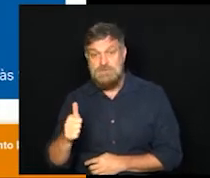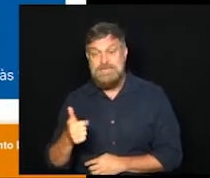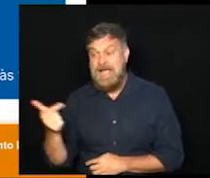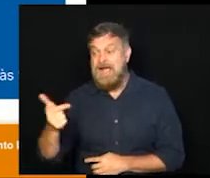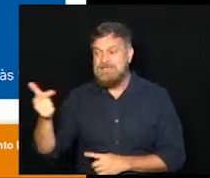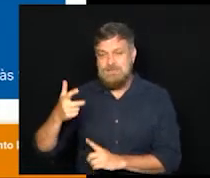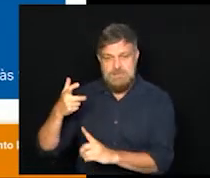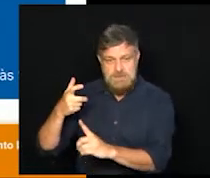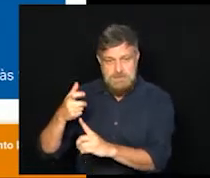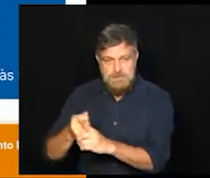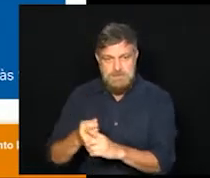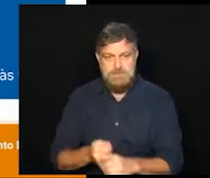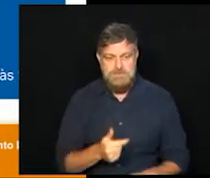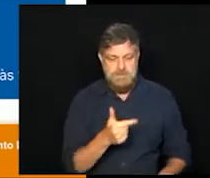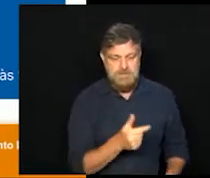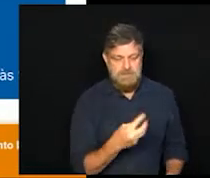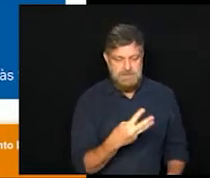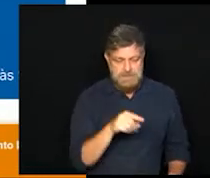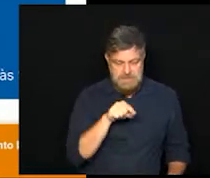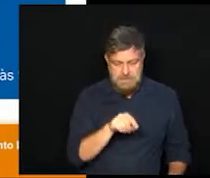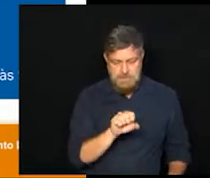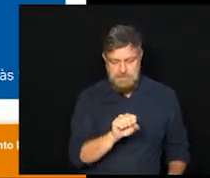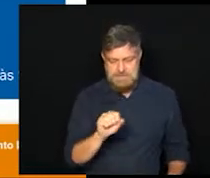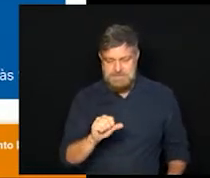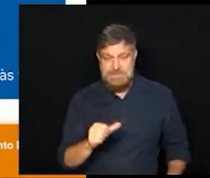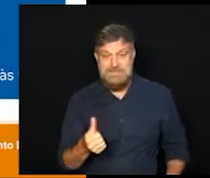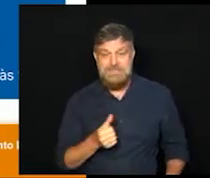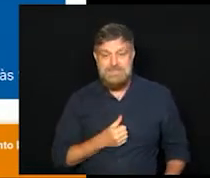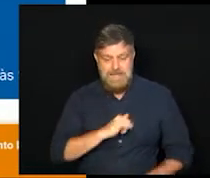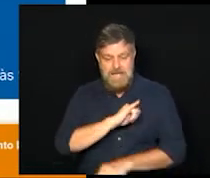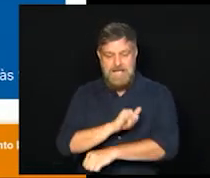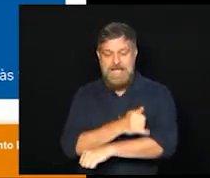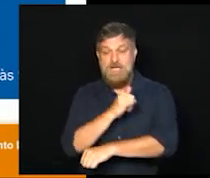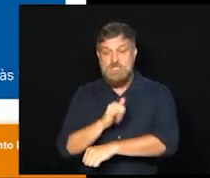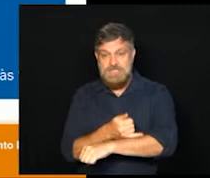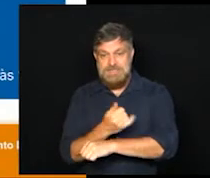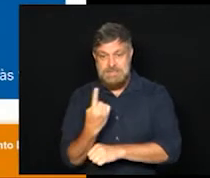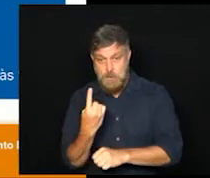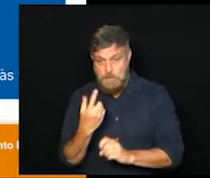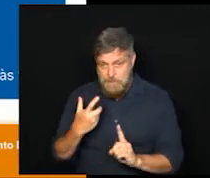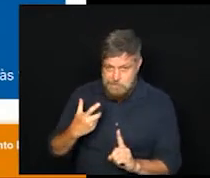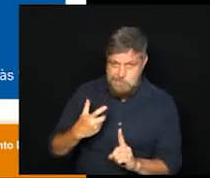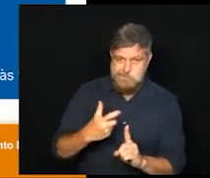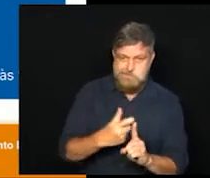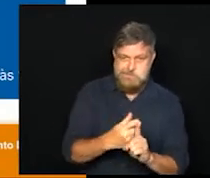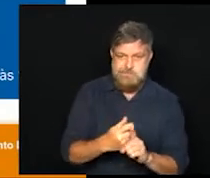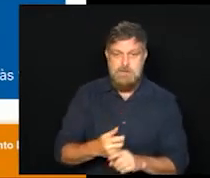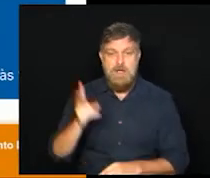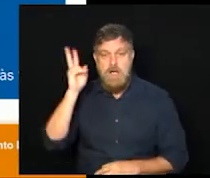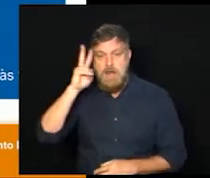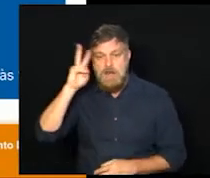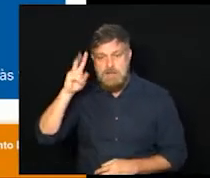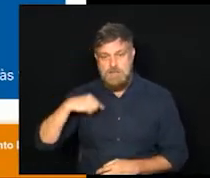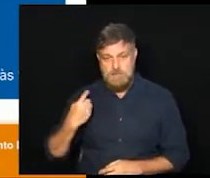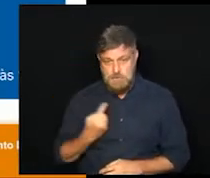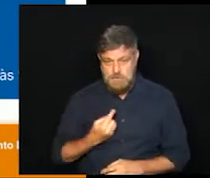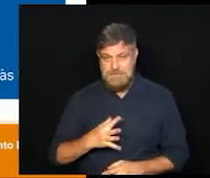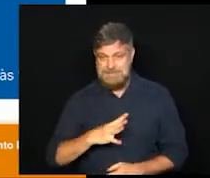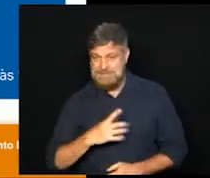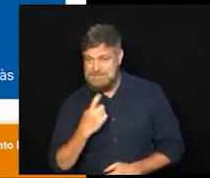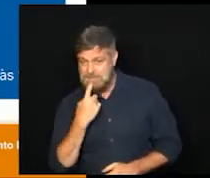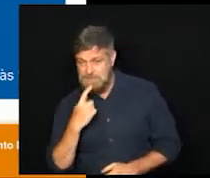e 23.886 receberam a vacina de dose única. Lembrando que a cidade agora está com duas